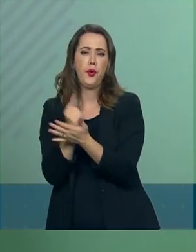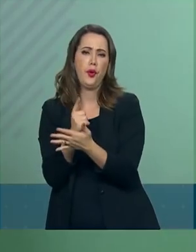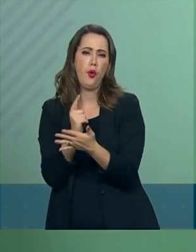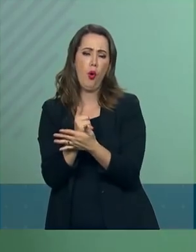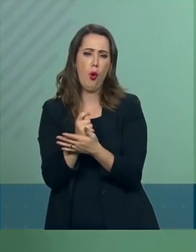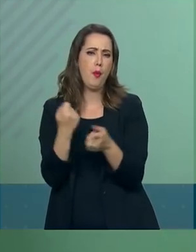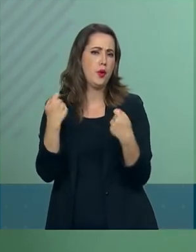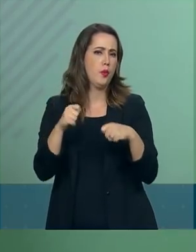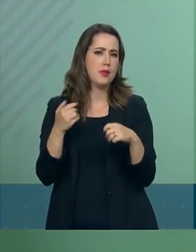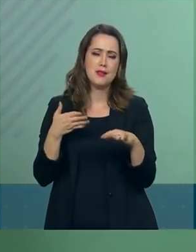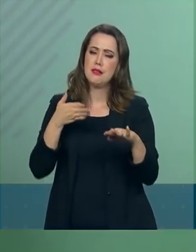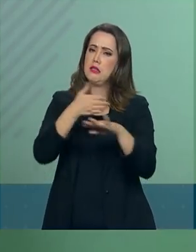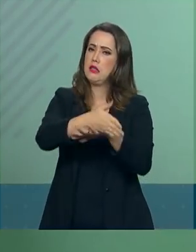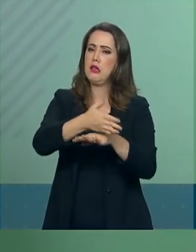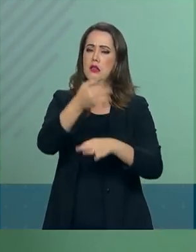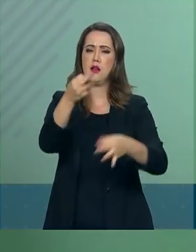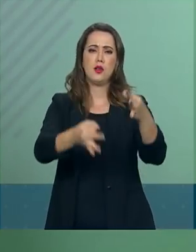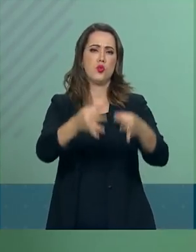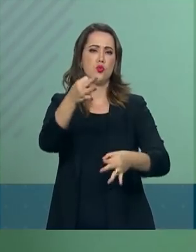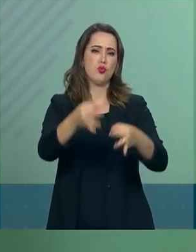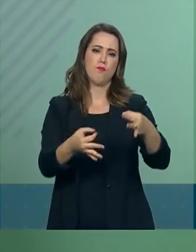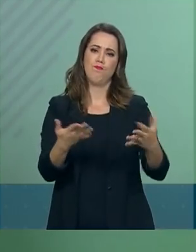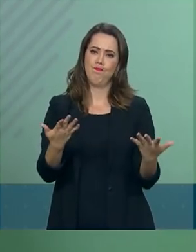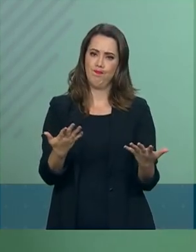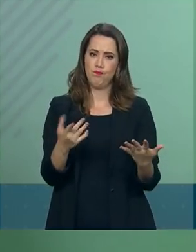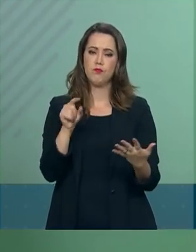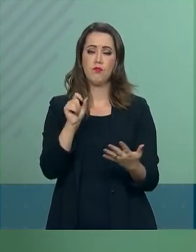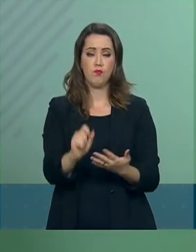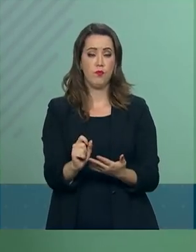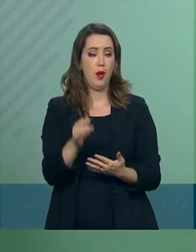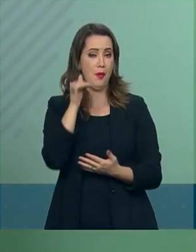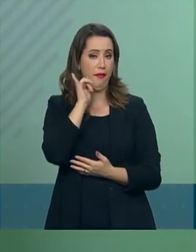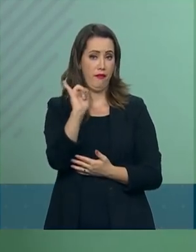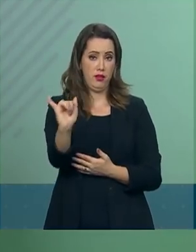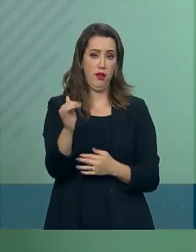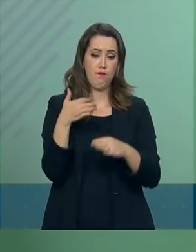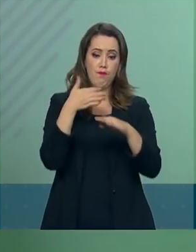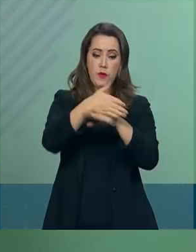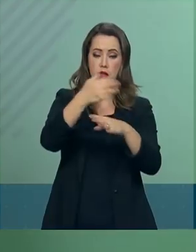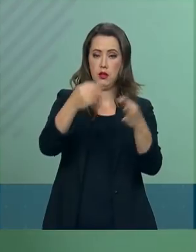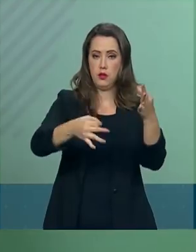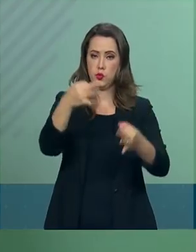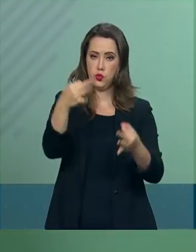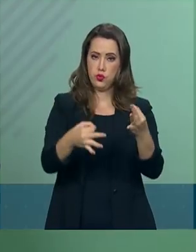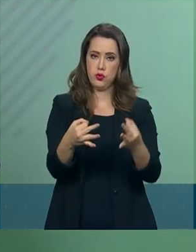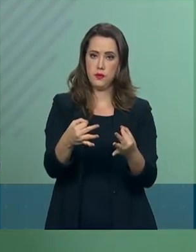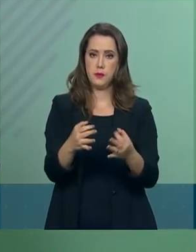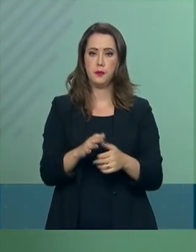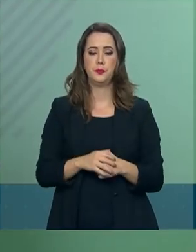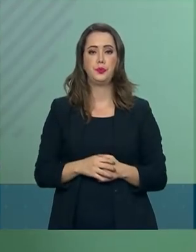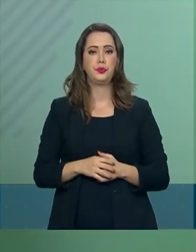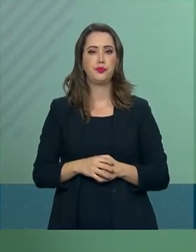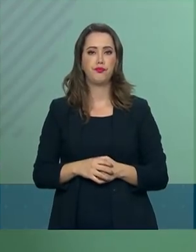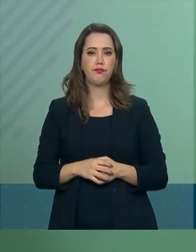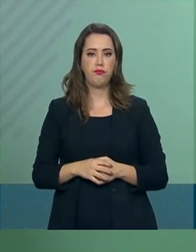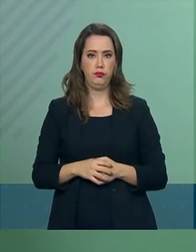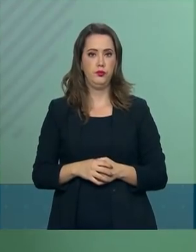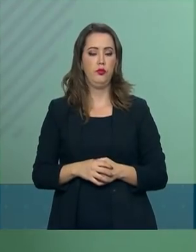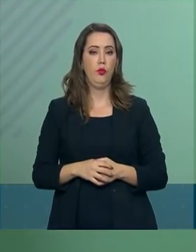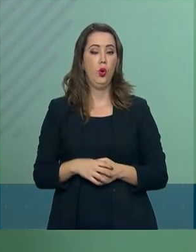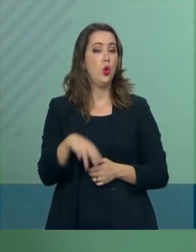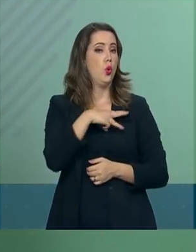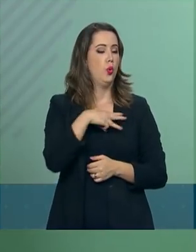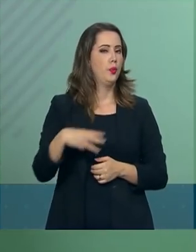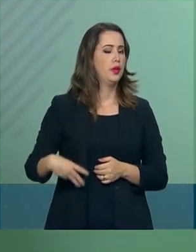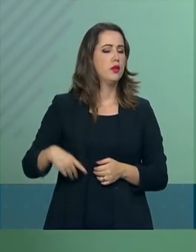as partes ingressem em ações junto ao Poder Judiciário. O ministro Sérgio Moro